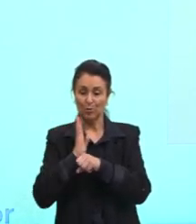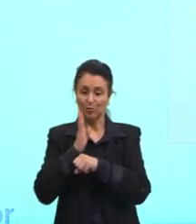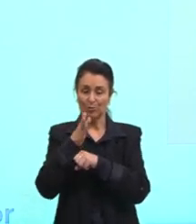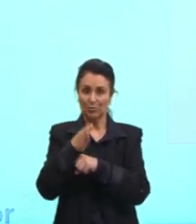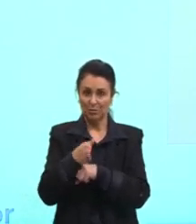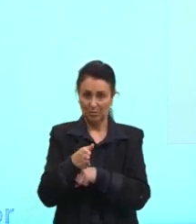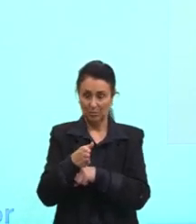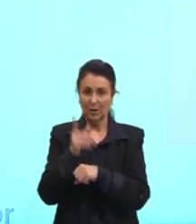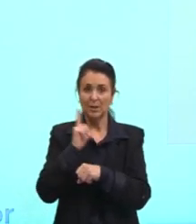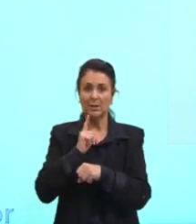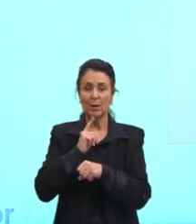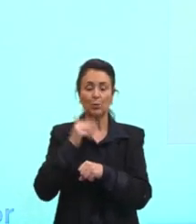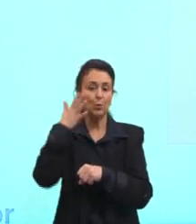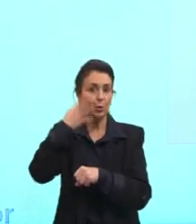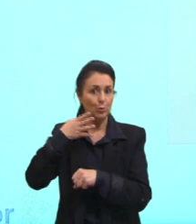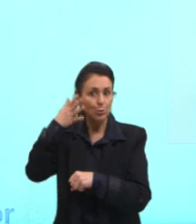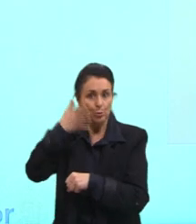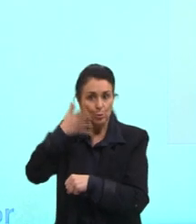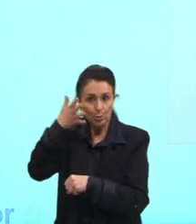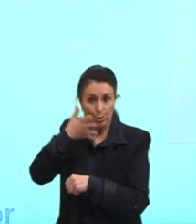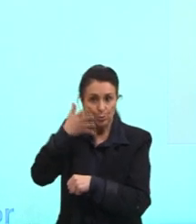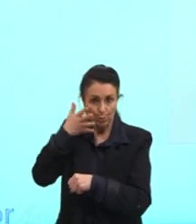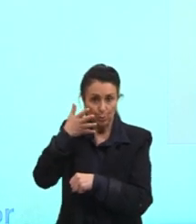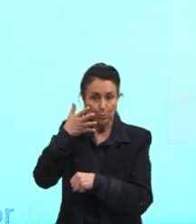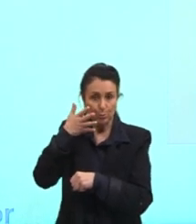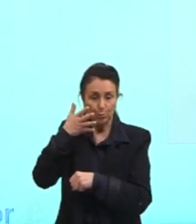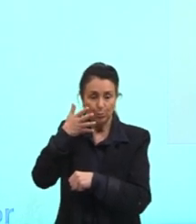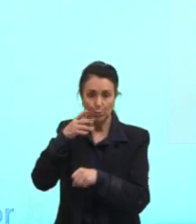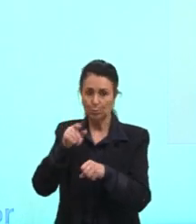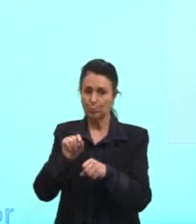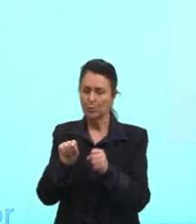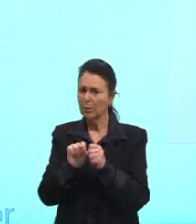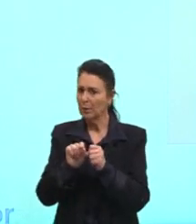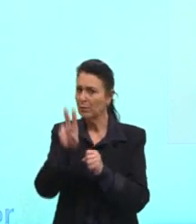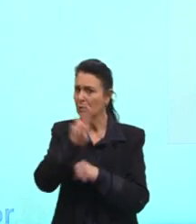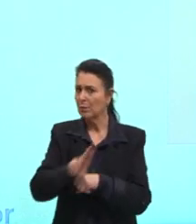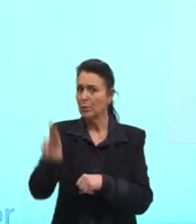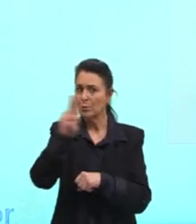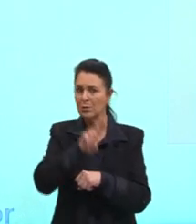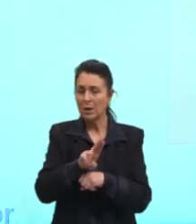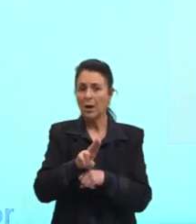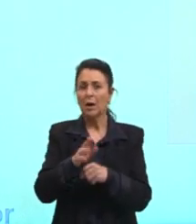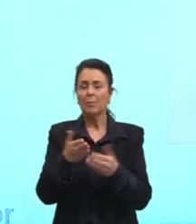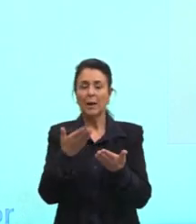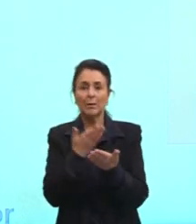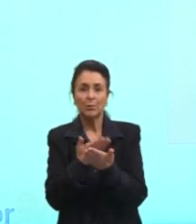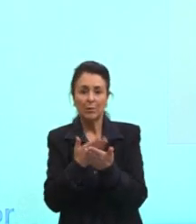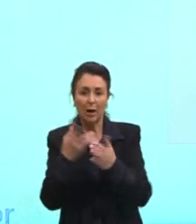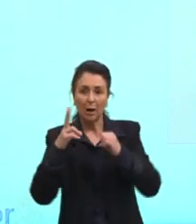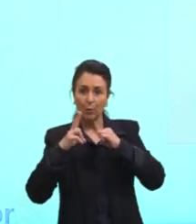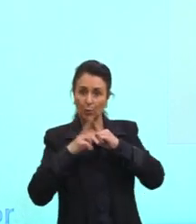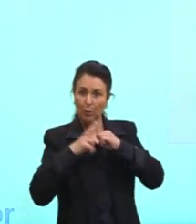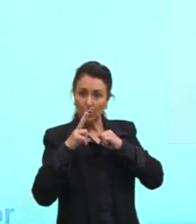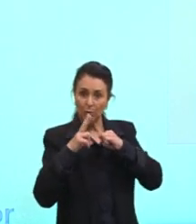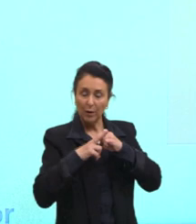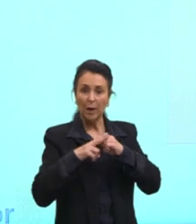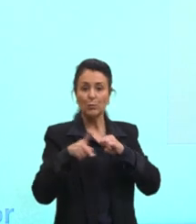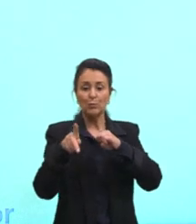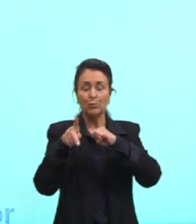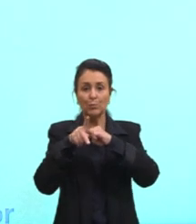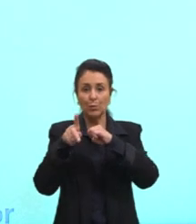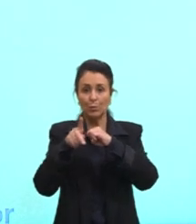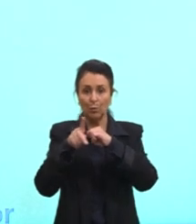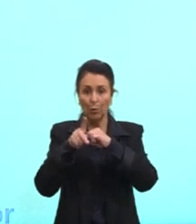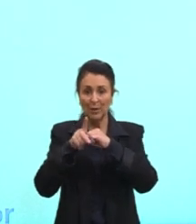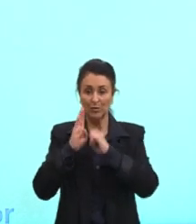discurso, é com eles que nós vamos fazer o estudo das conjugações verbais. Além dos pronomes do caso